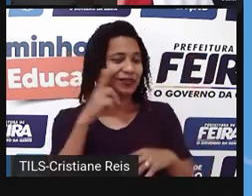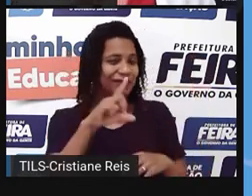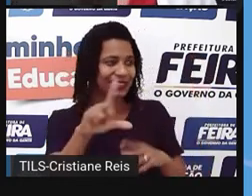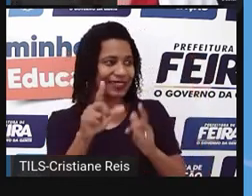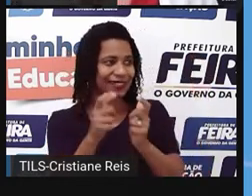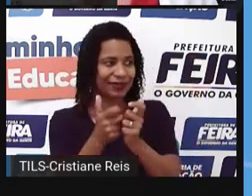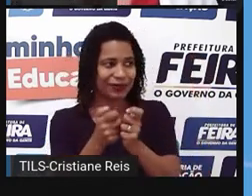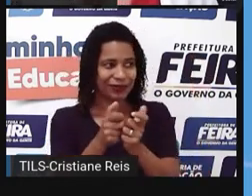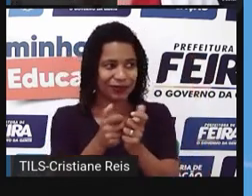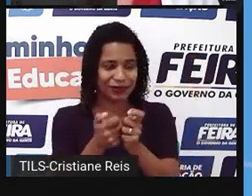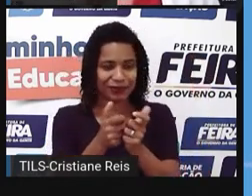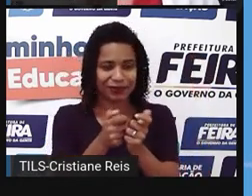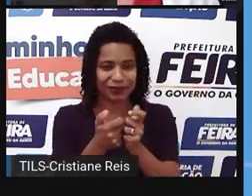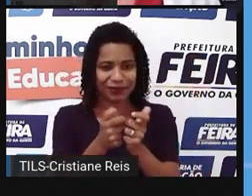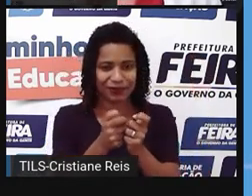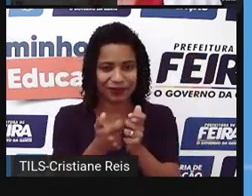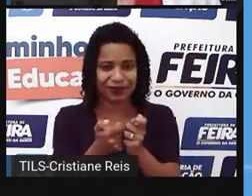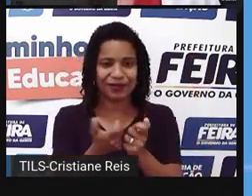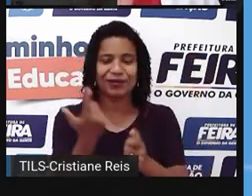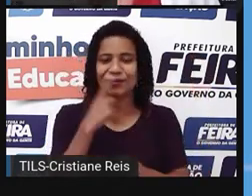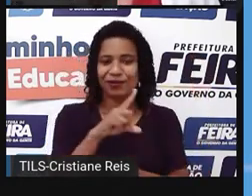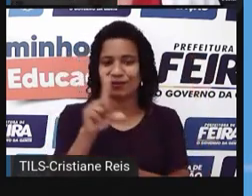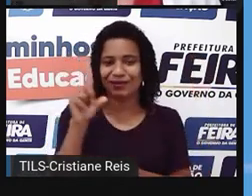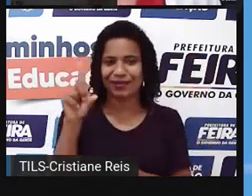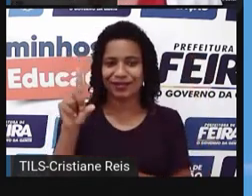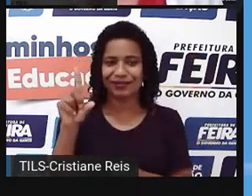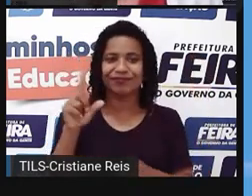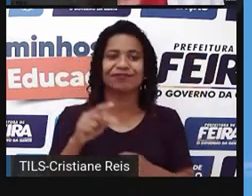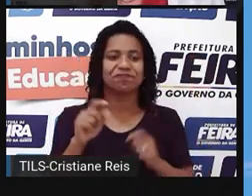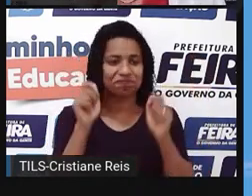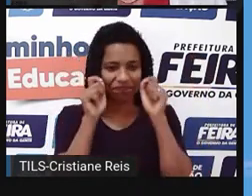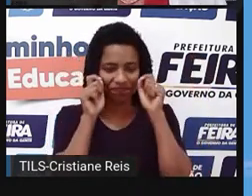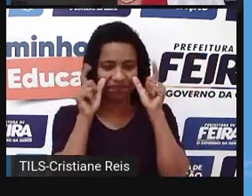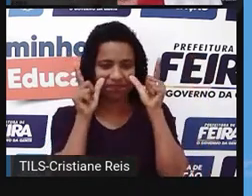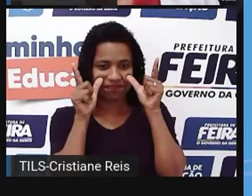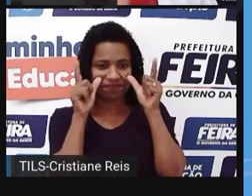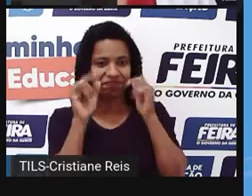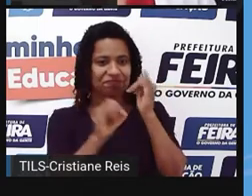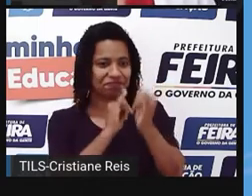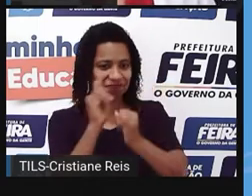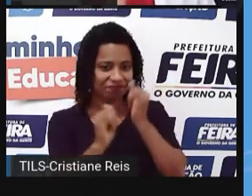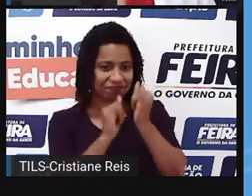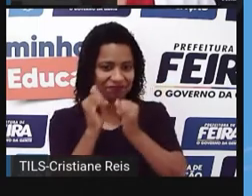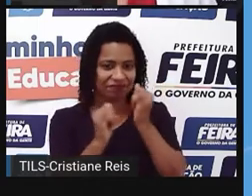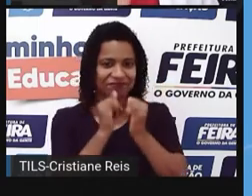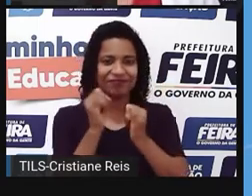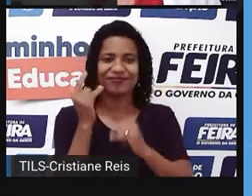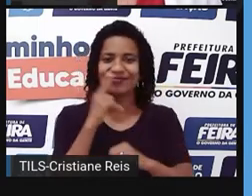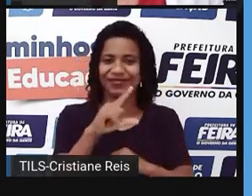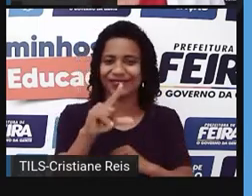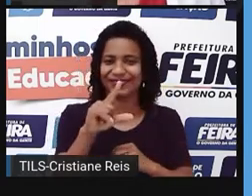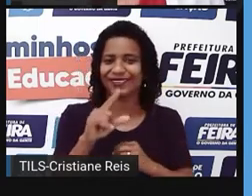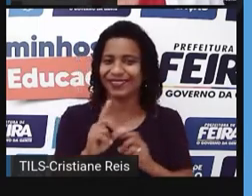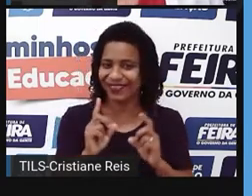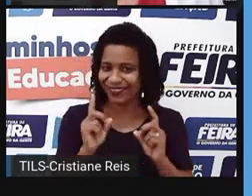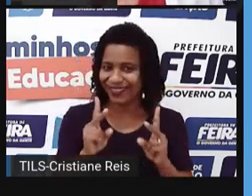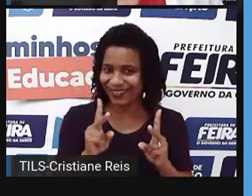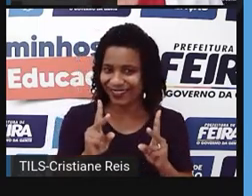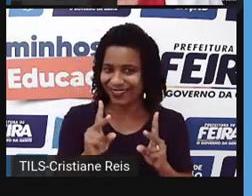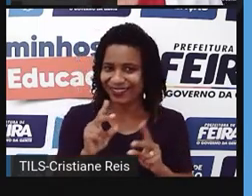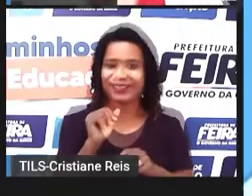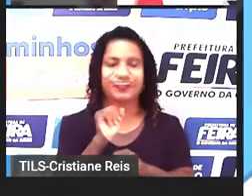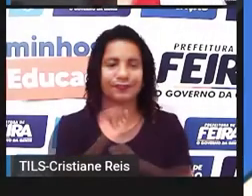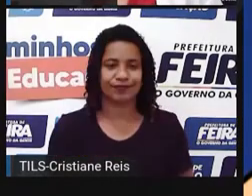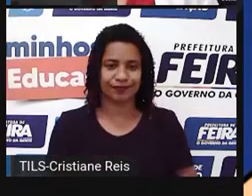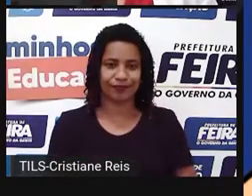Então, parabéns, Elsa Silva. Você está realmente alerta na internet. Ok, students? So... Just a moment,